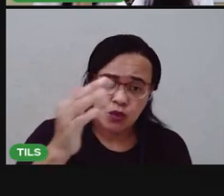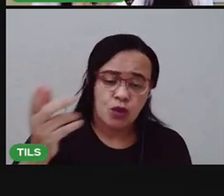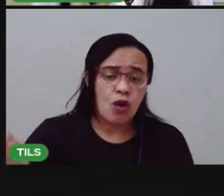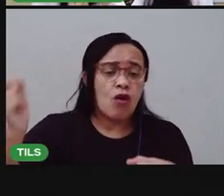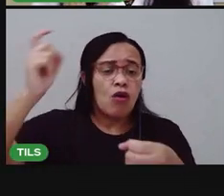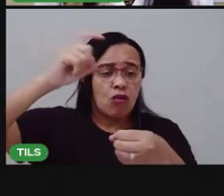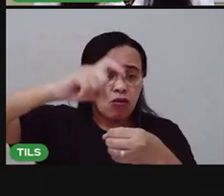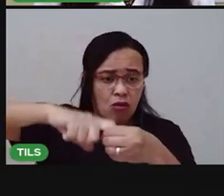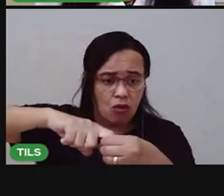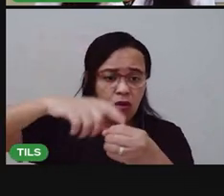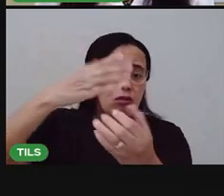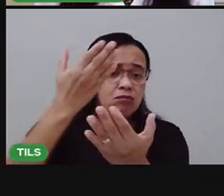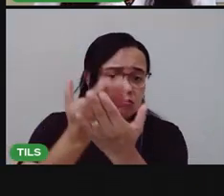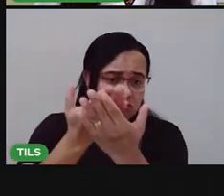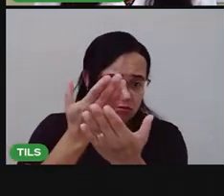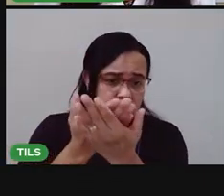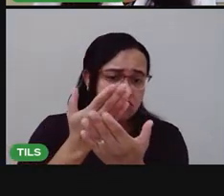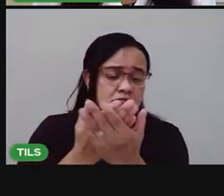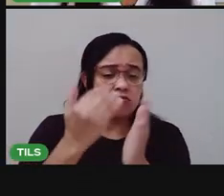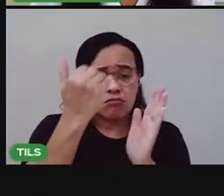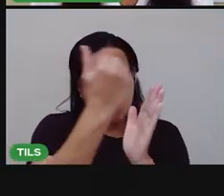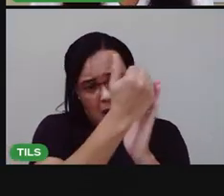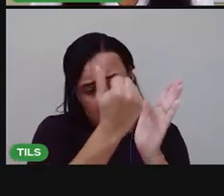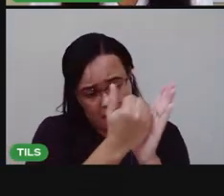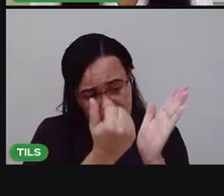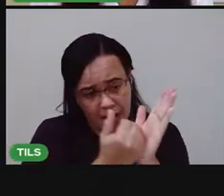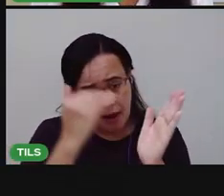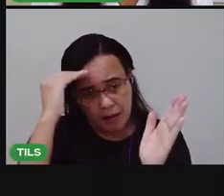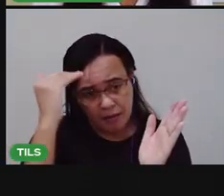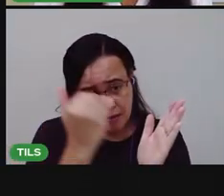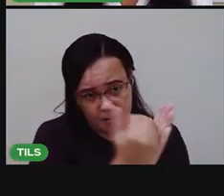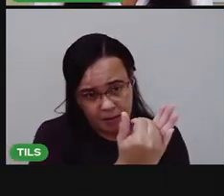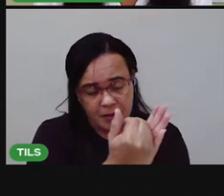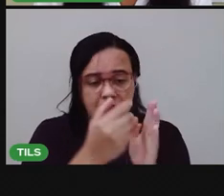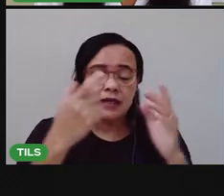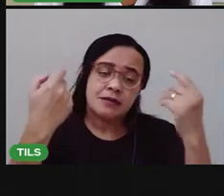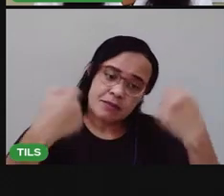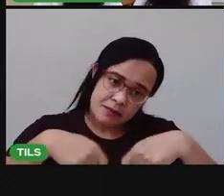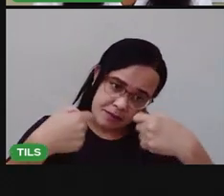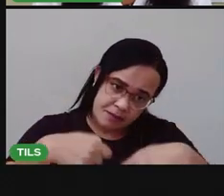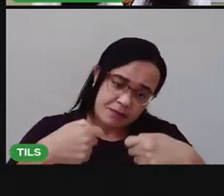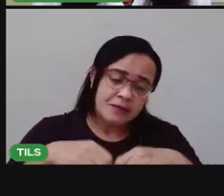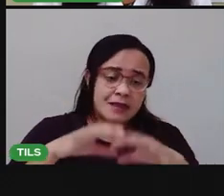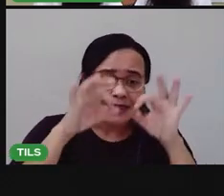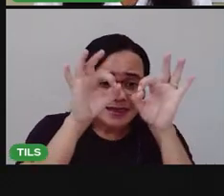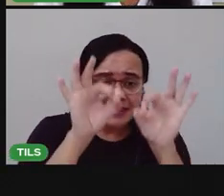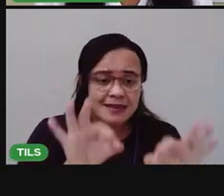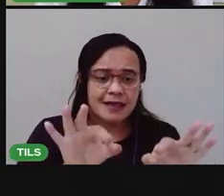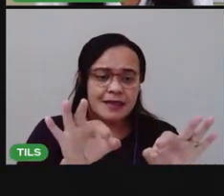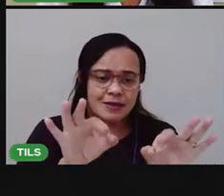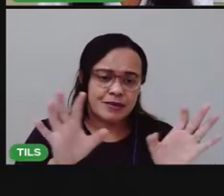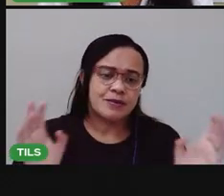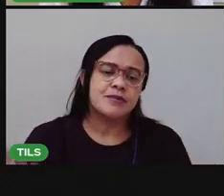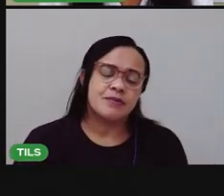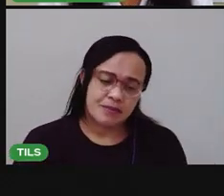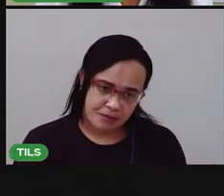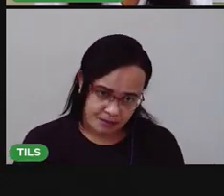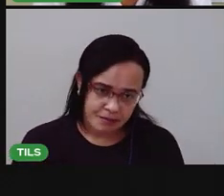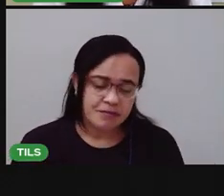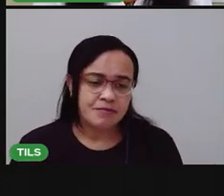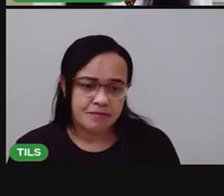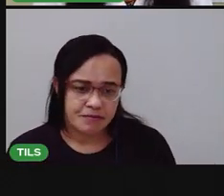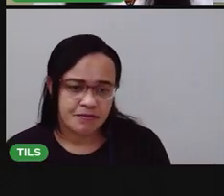de estudar, de estar em contato com a sua escola, apenas no momento em você está no outro lado.